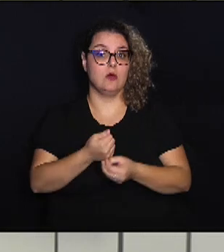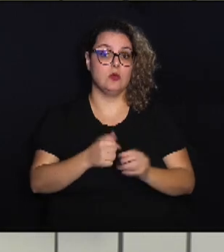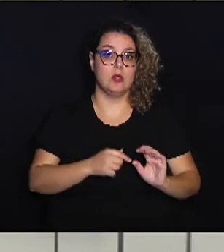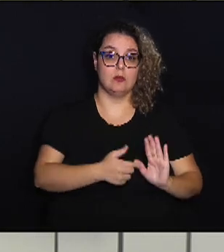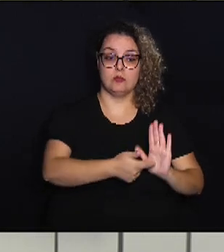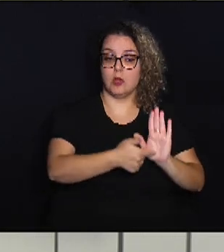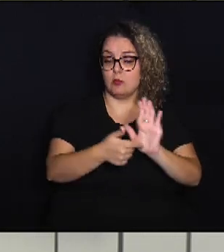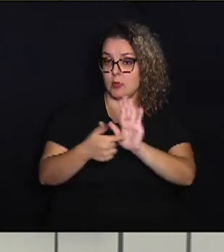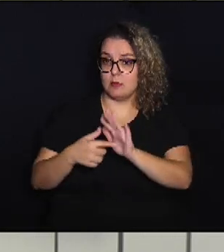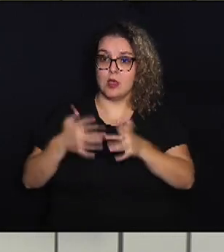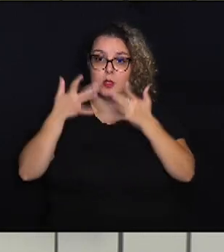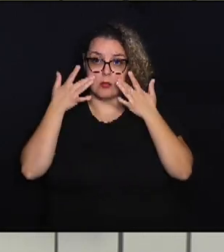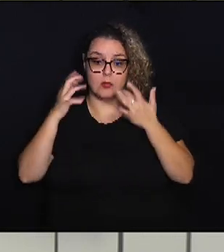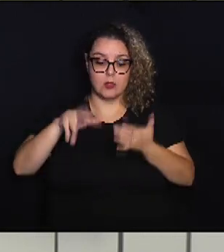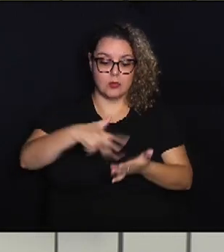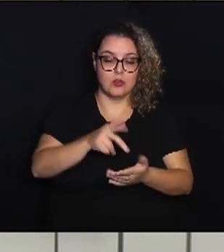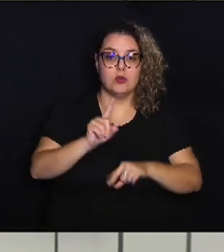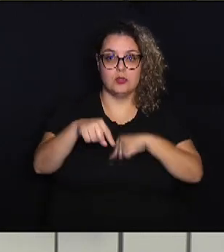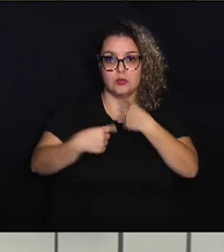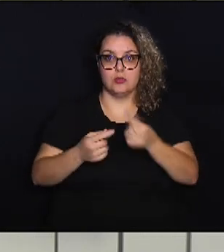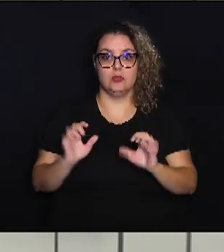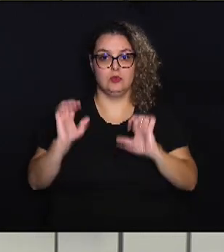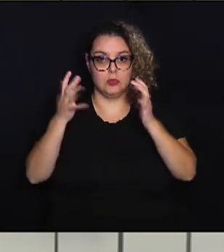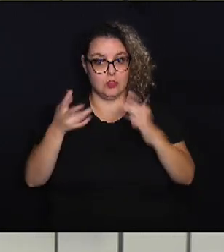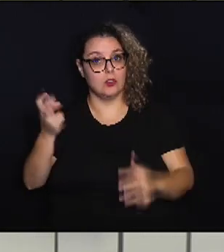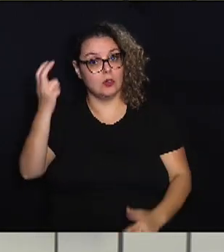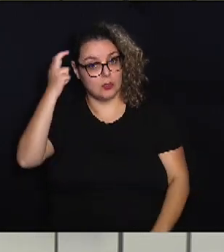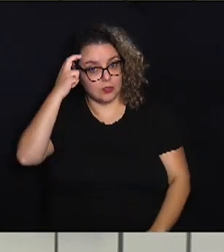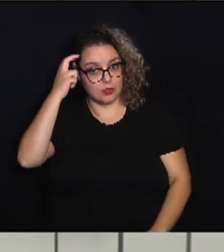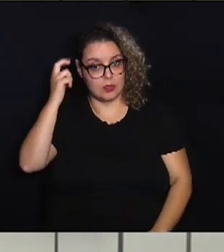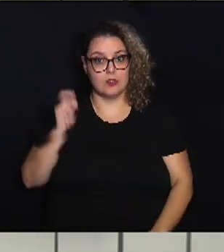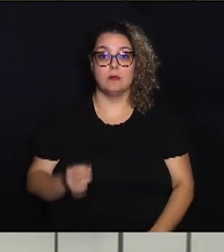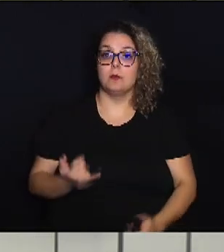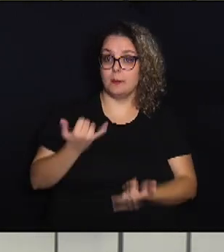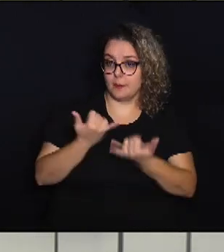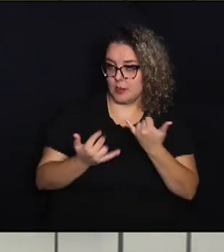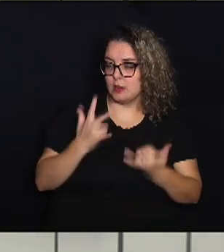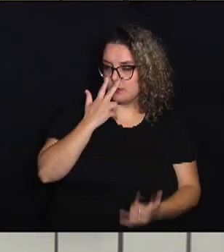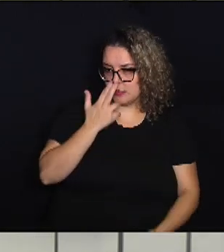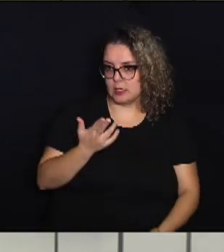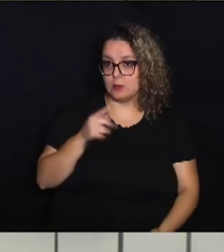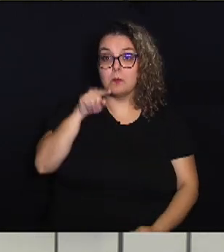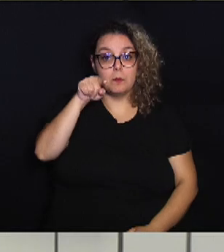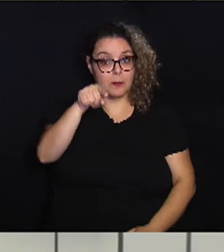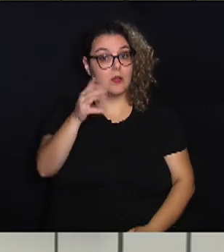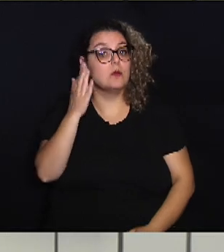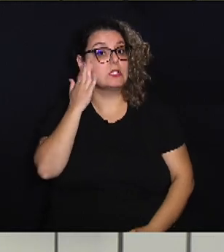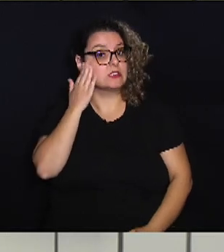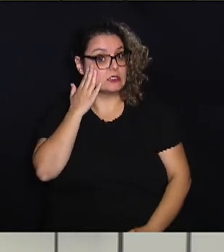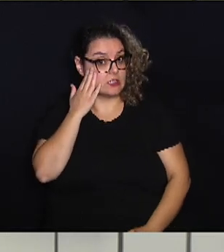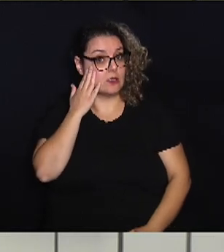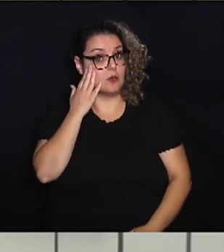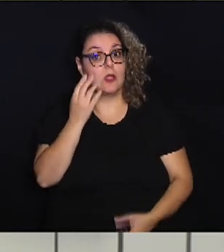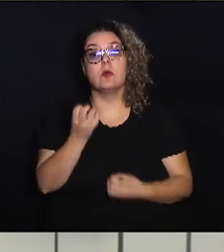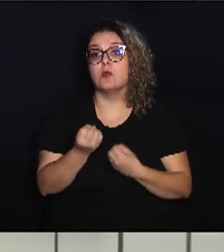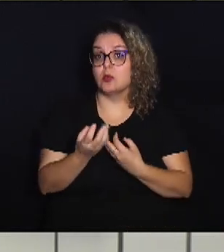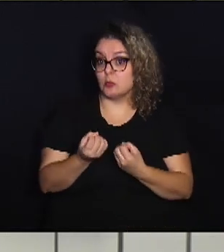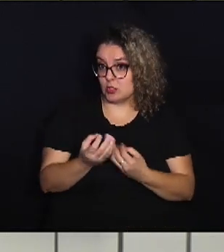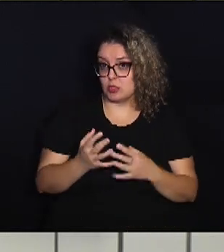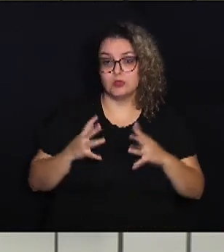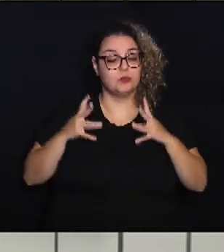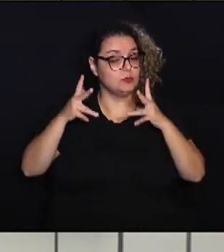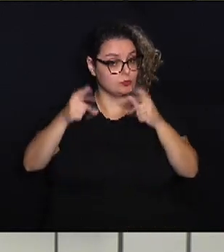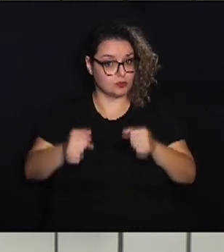teatrais, de dança e outros eventos culturais similares. Para você ficar muito bem informado, saber